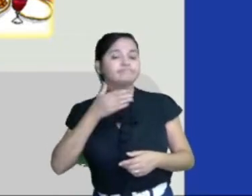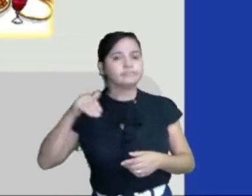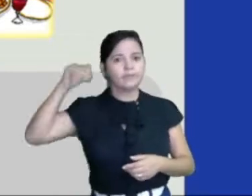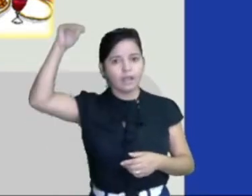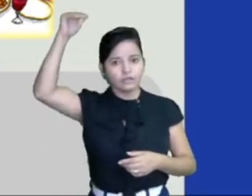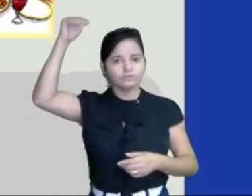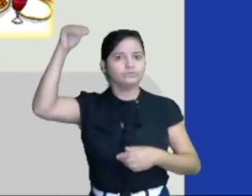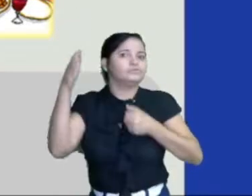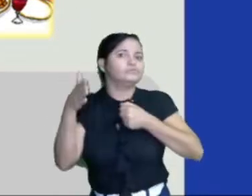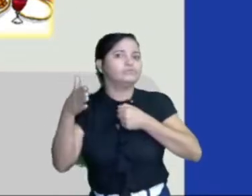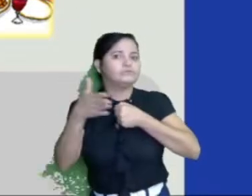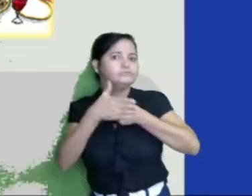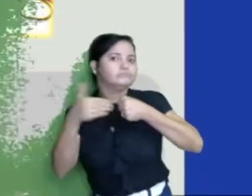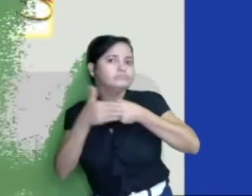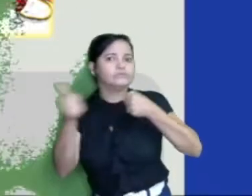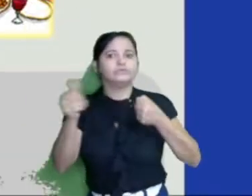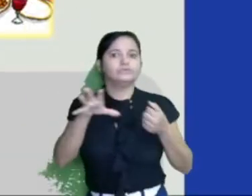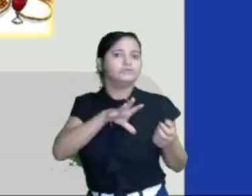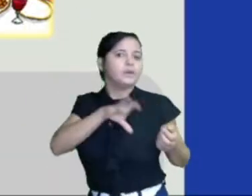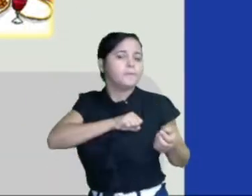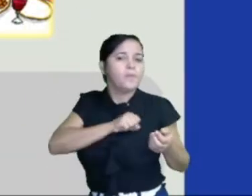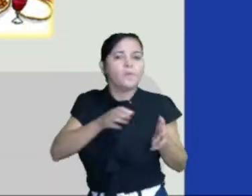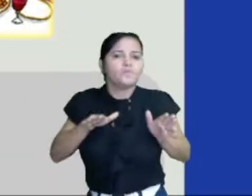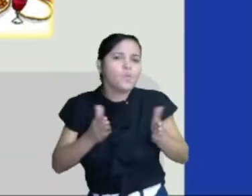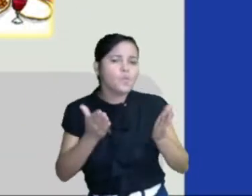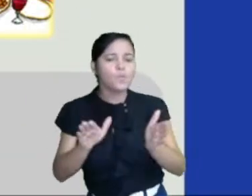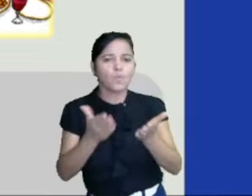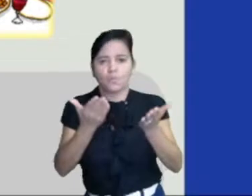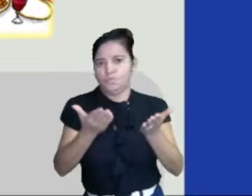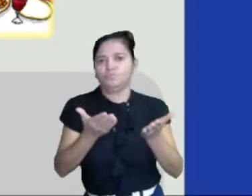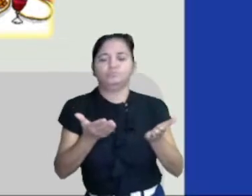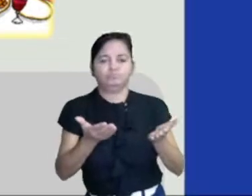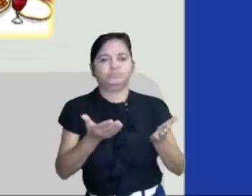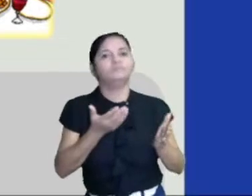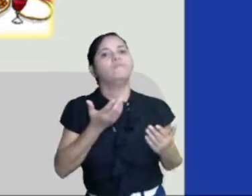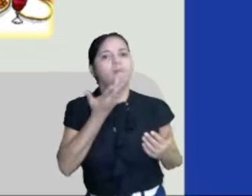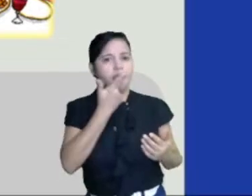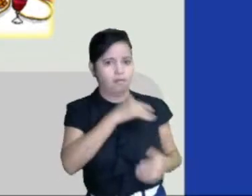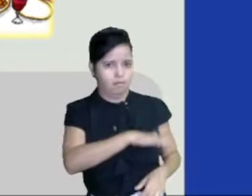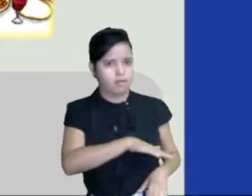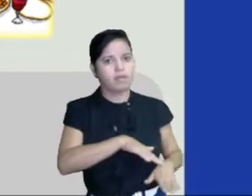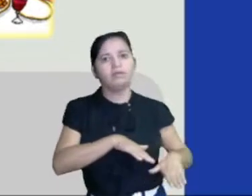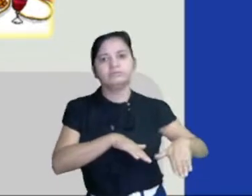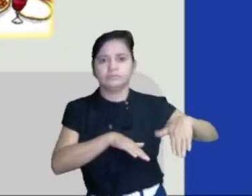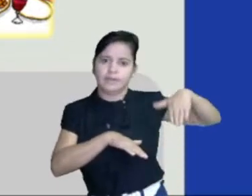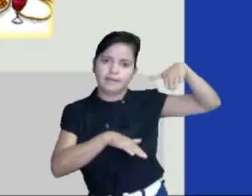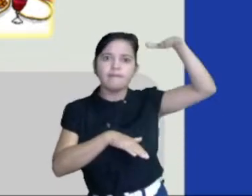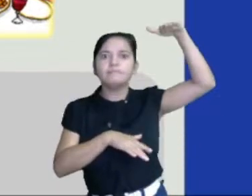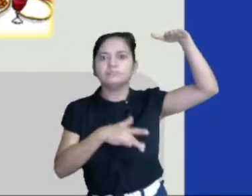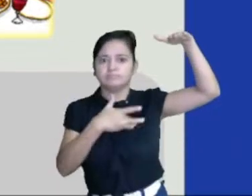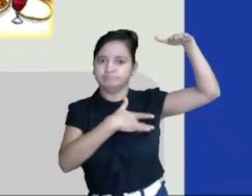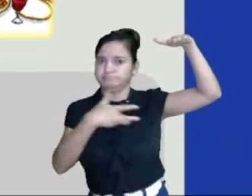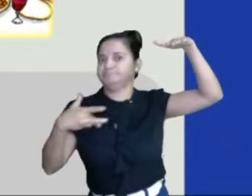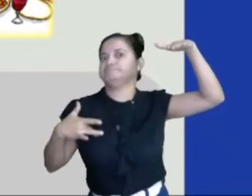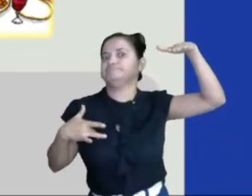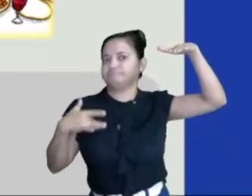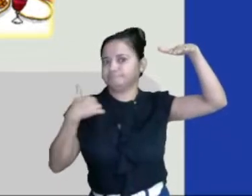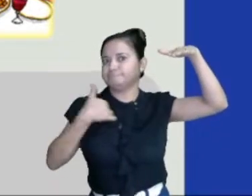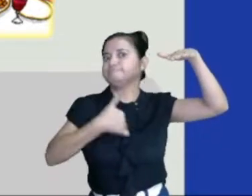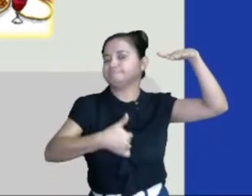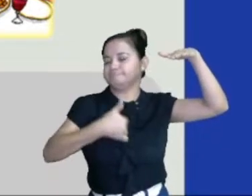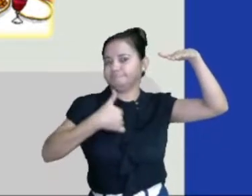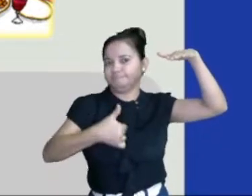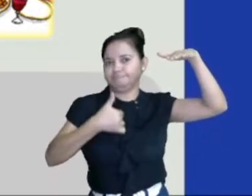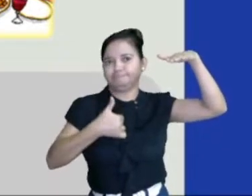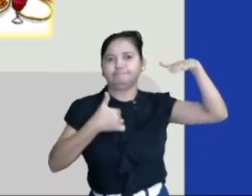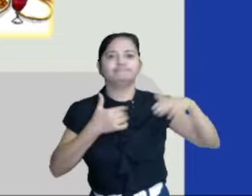amem, cuidem dela, pra que possa crescer de maneira saudável. A